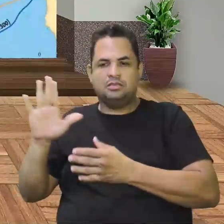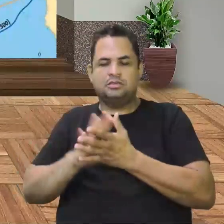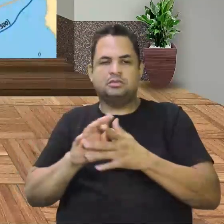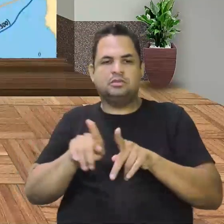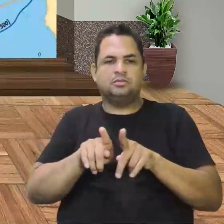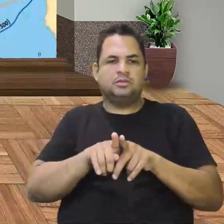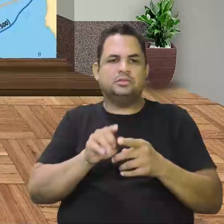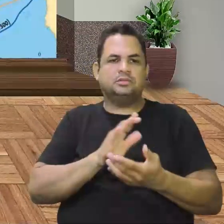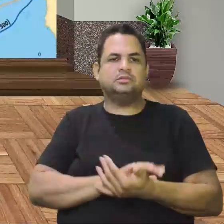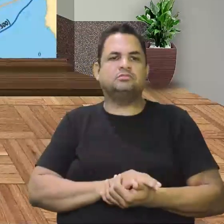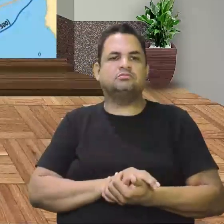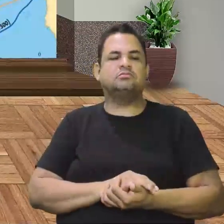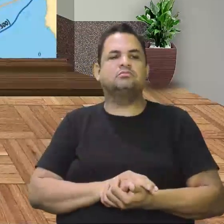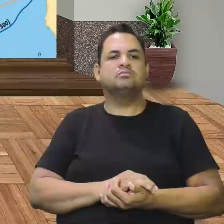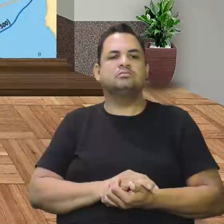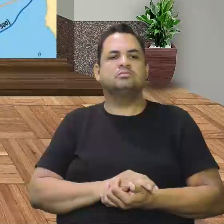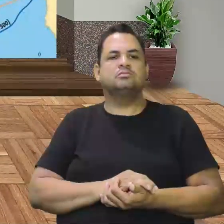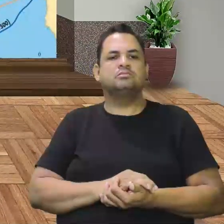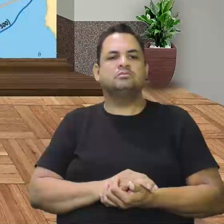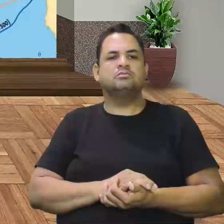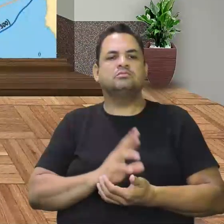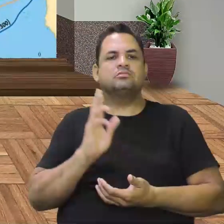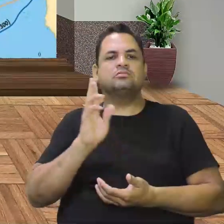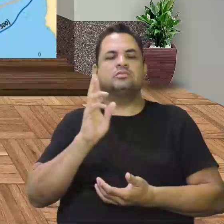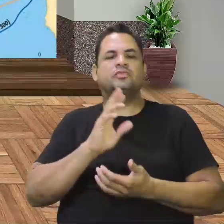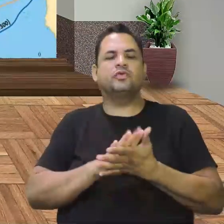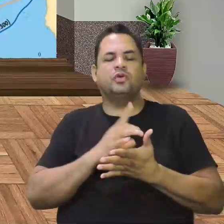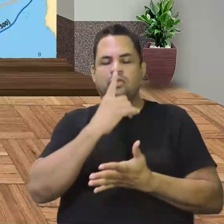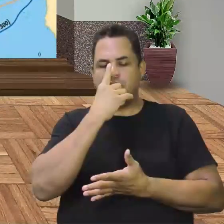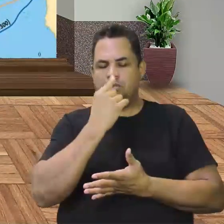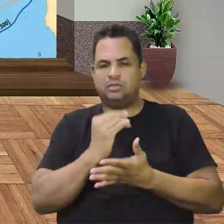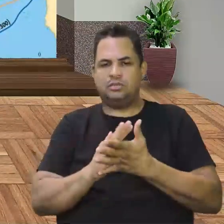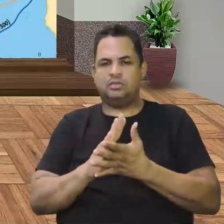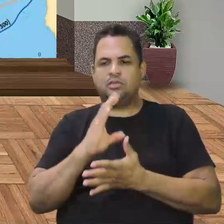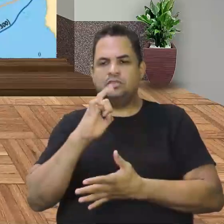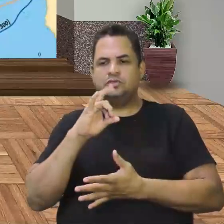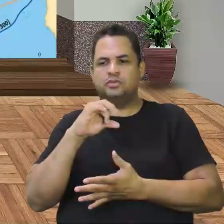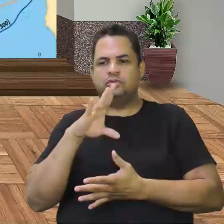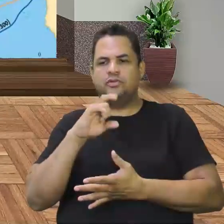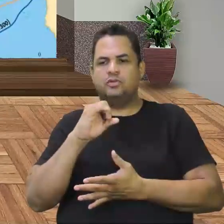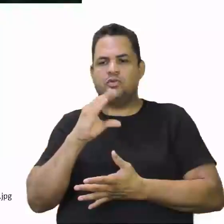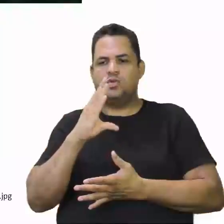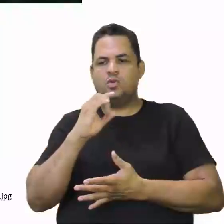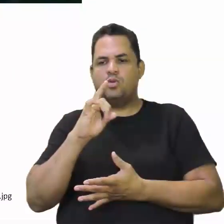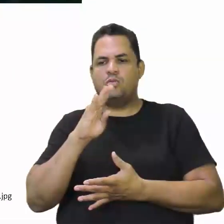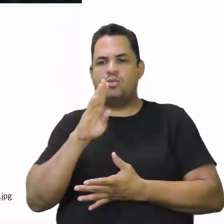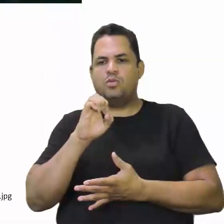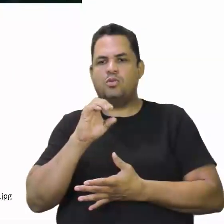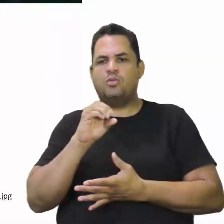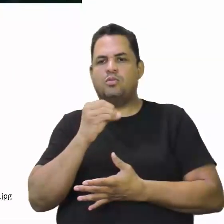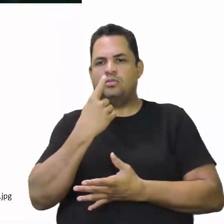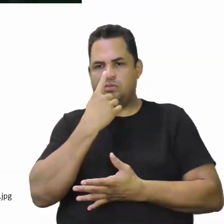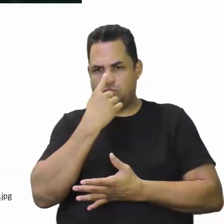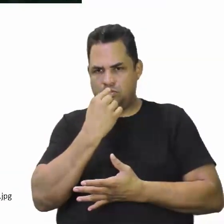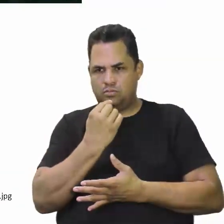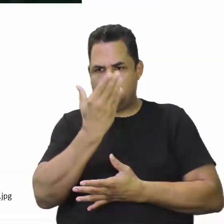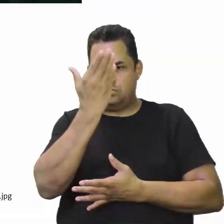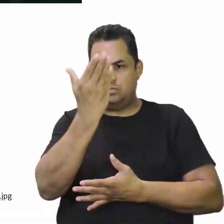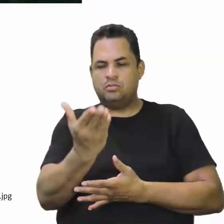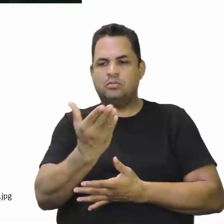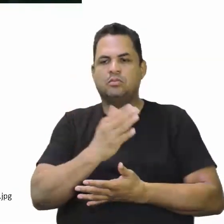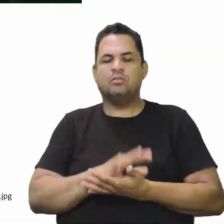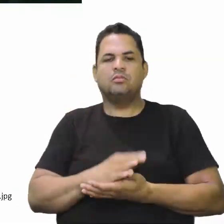Tordesilhas. Quem foi Cristóvão Colombo? Olha aí na tela para vocês. Cristóvão Colombo.